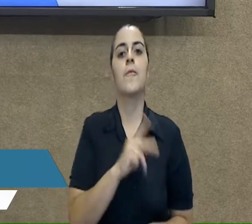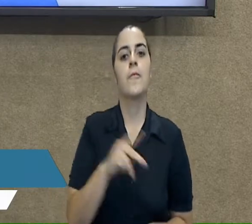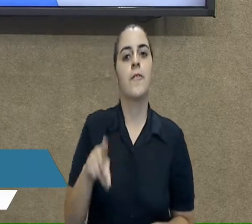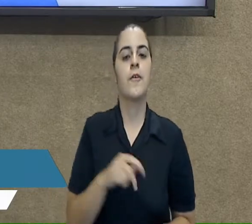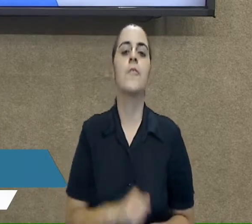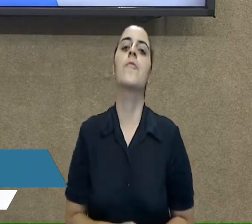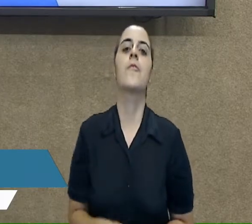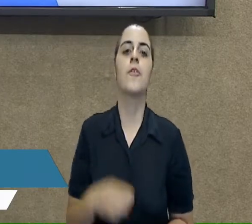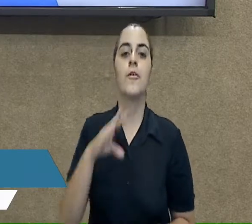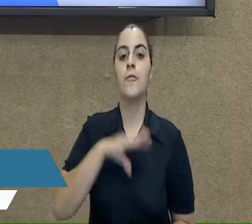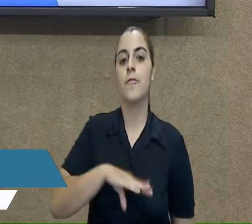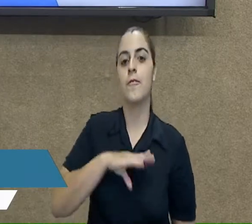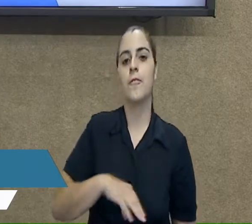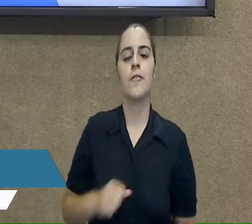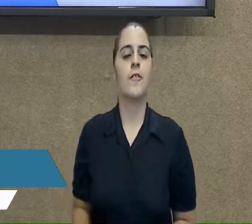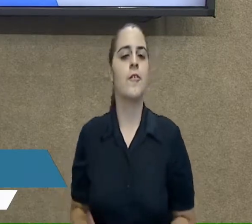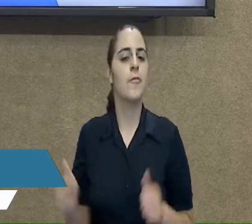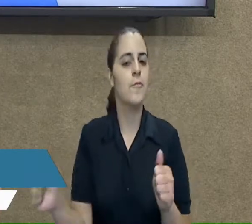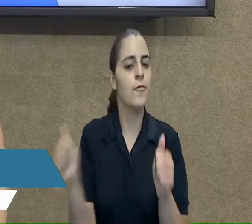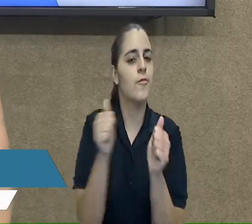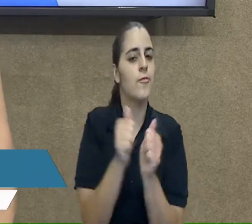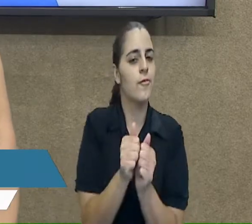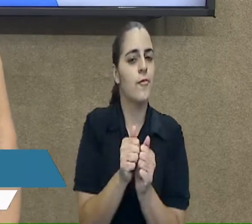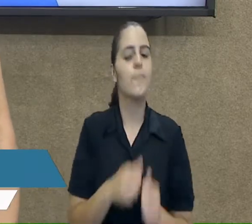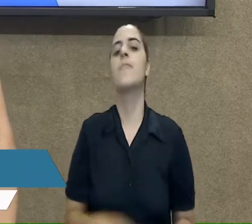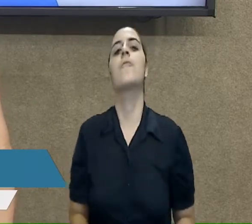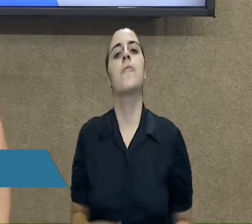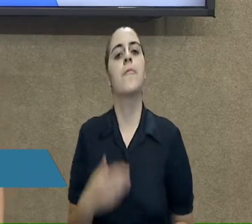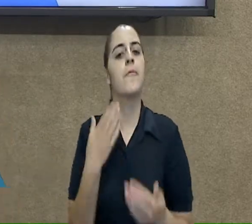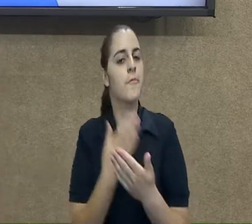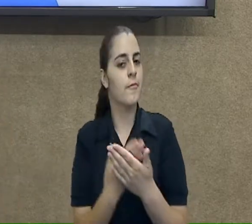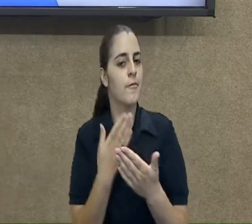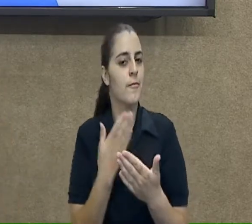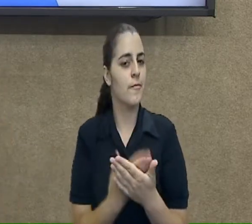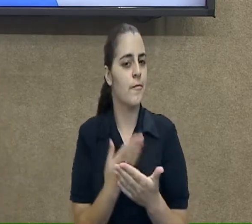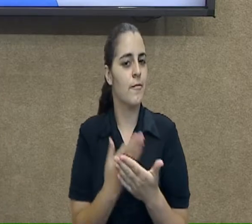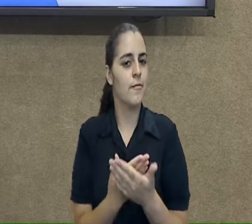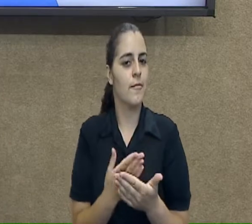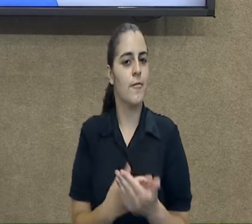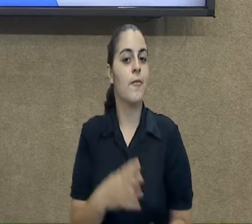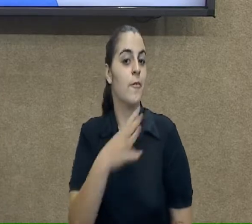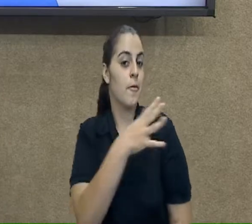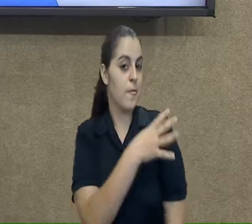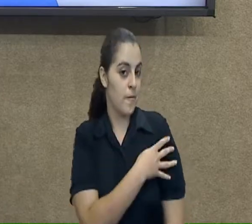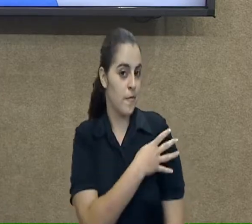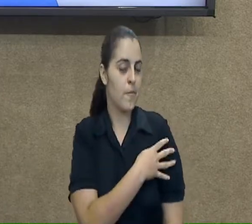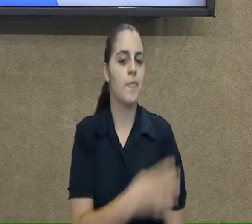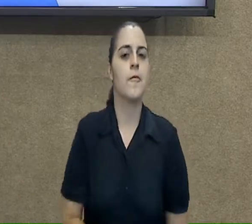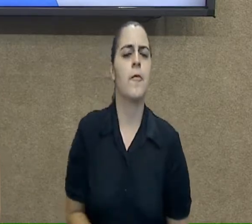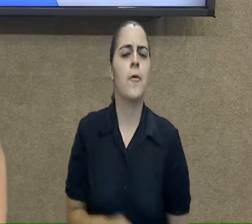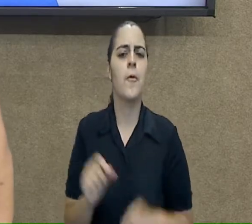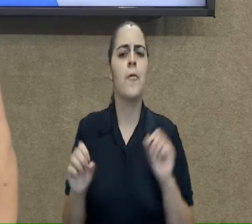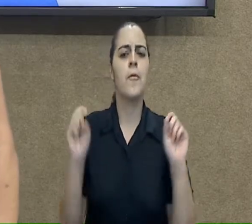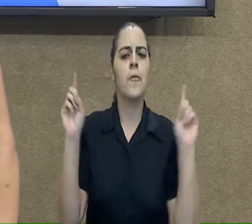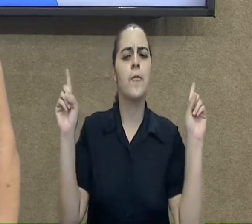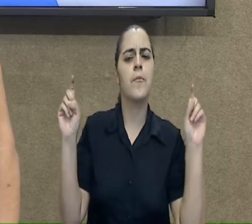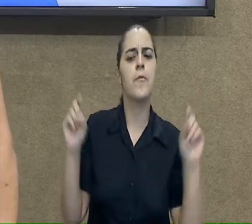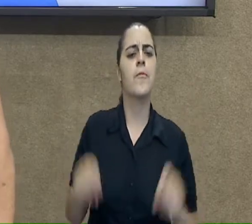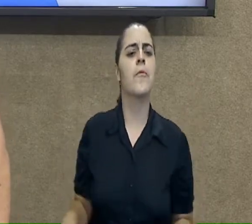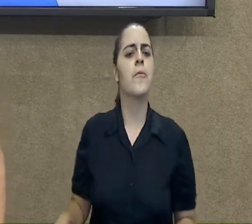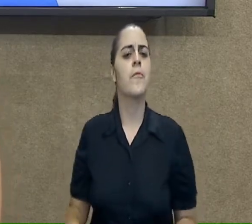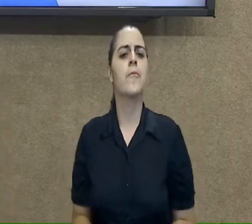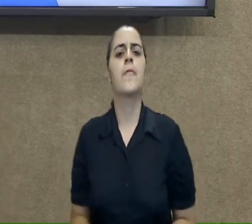e conto com a sua participação, estudante querido do quarto ano. Como objeto de